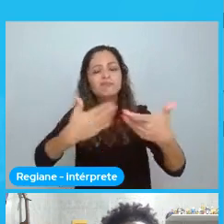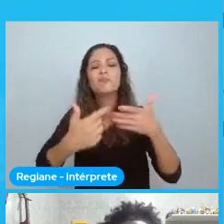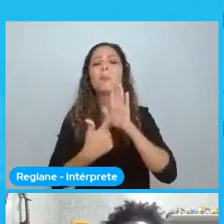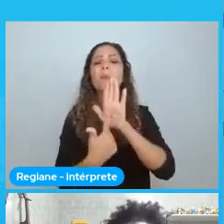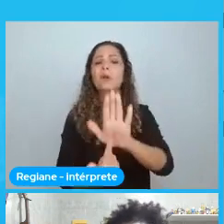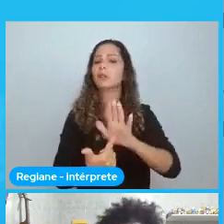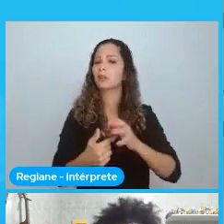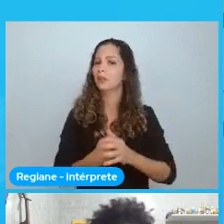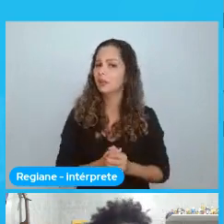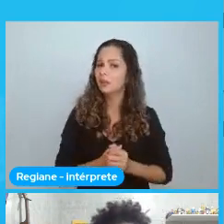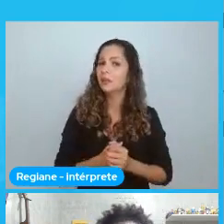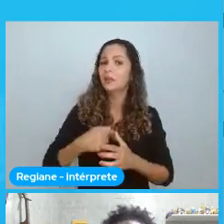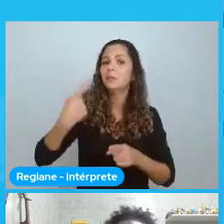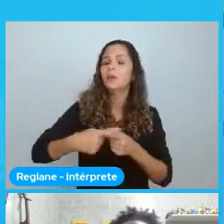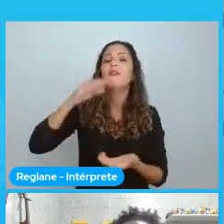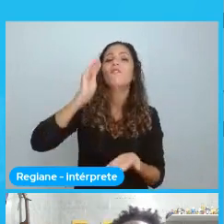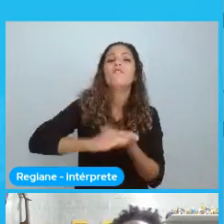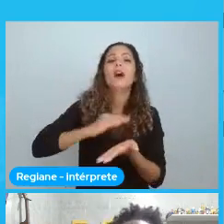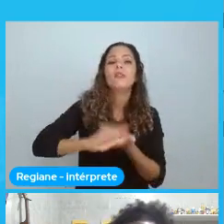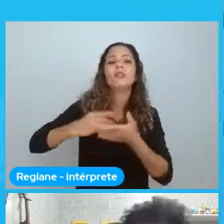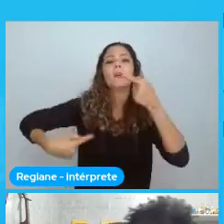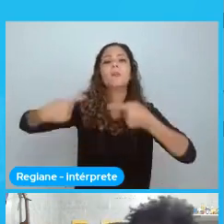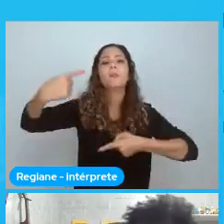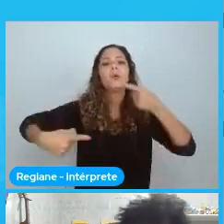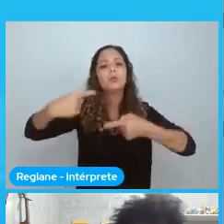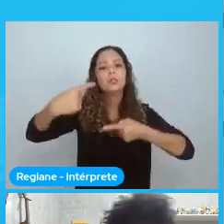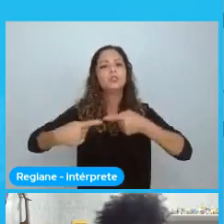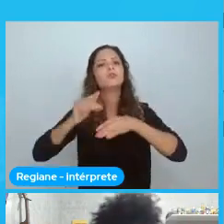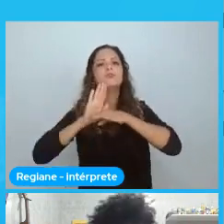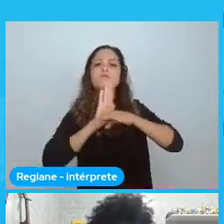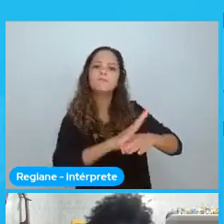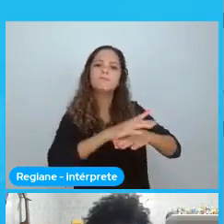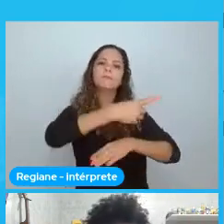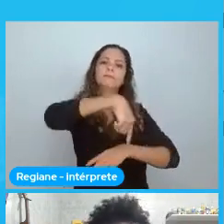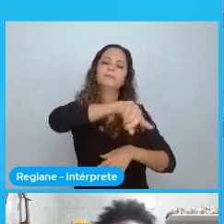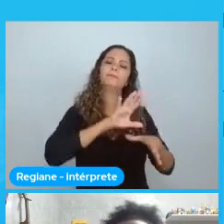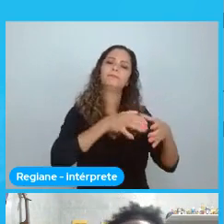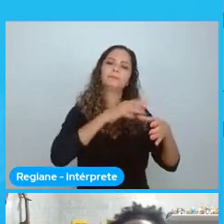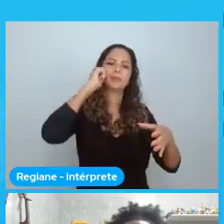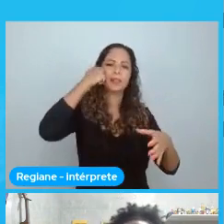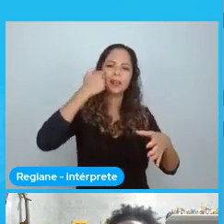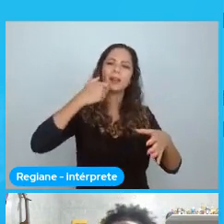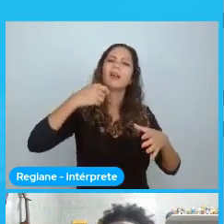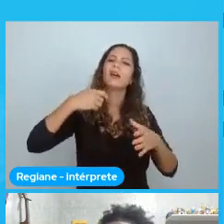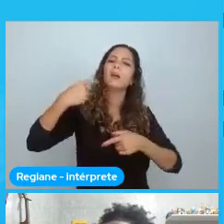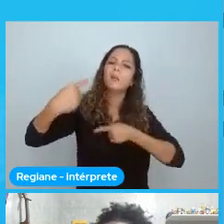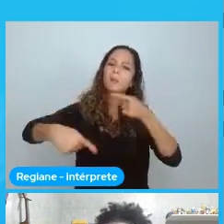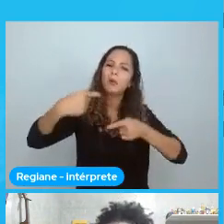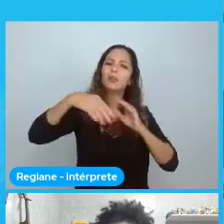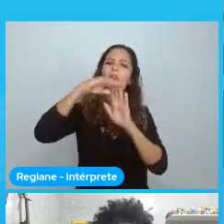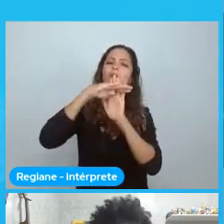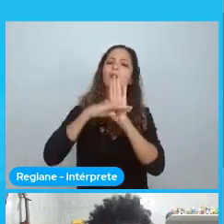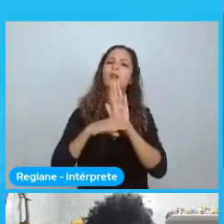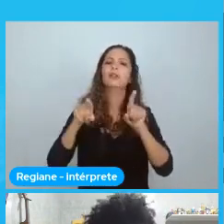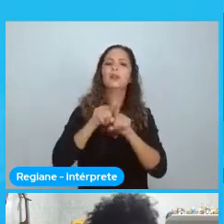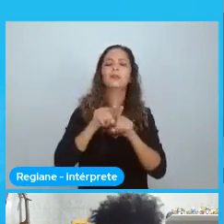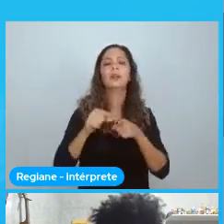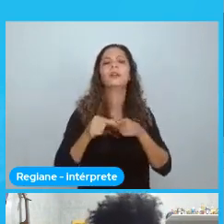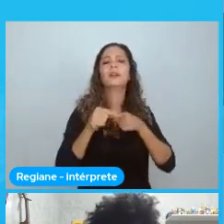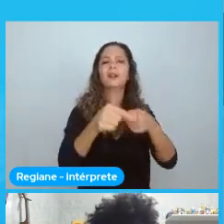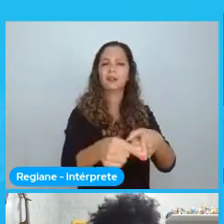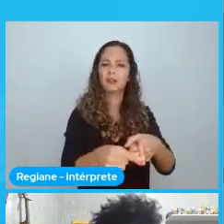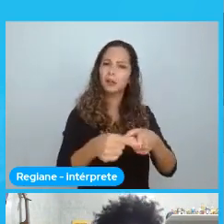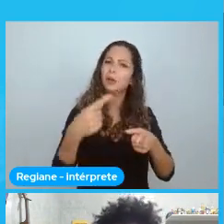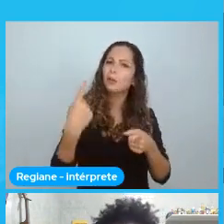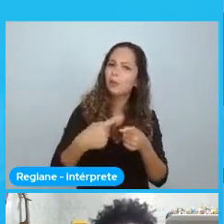A falta de políticas públicas. As áreas periféricas. Todas essas questões. Se as informações não chegam para determinado. Para